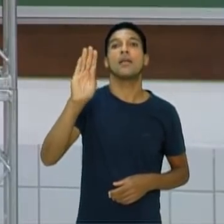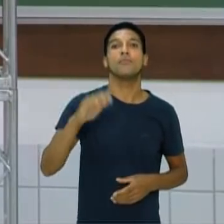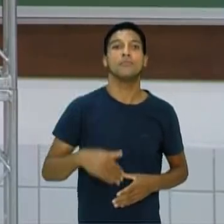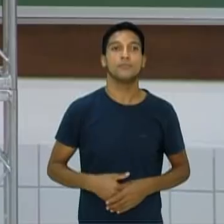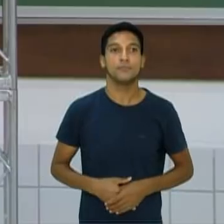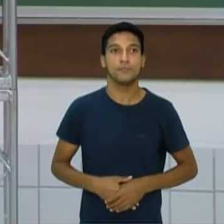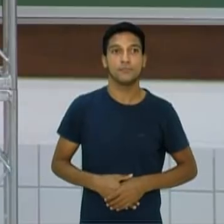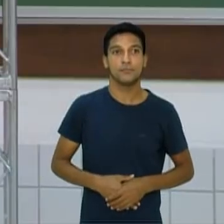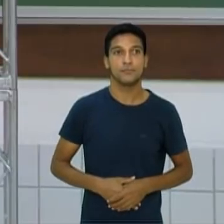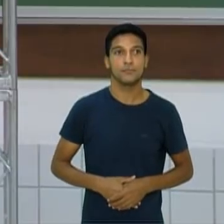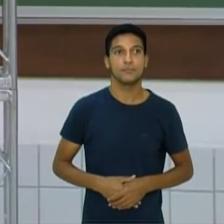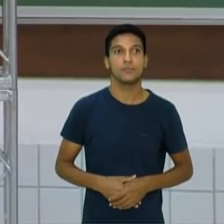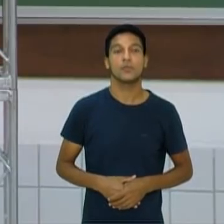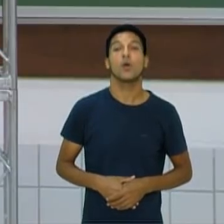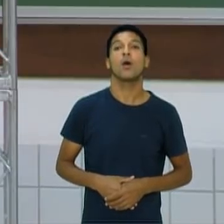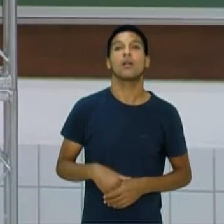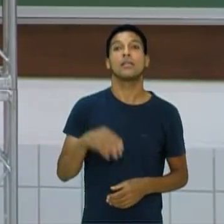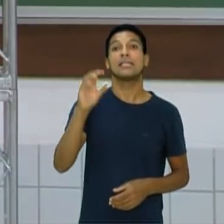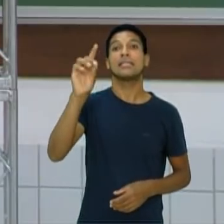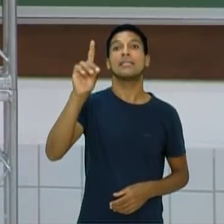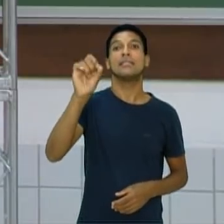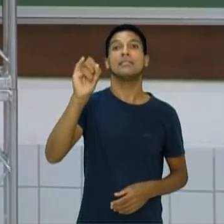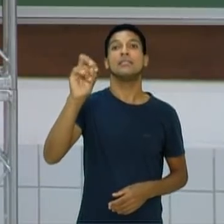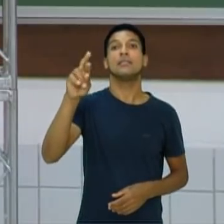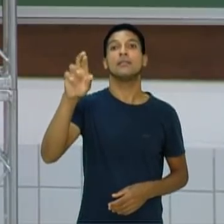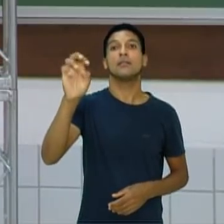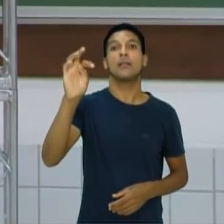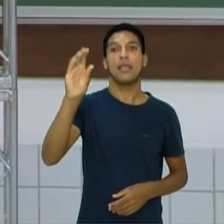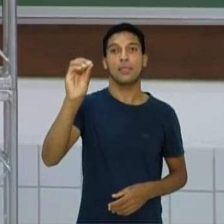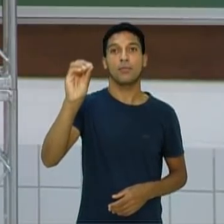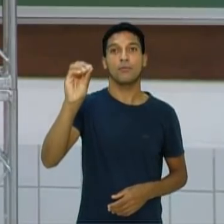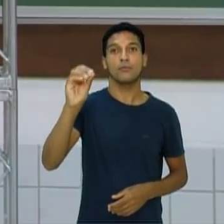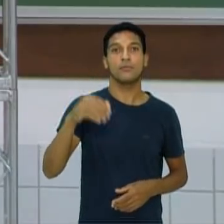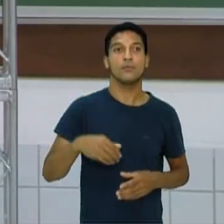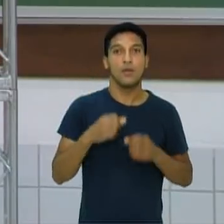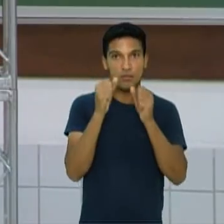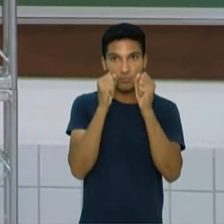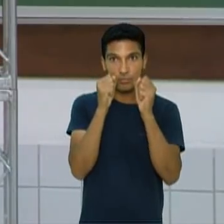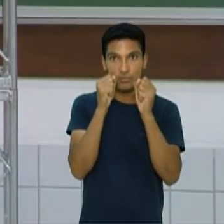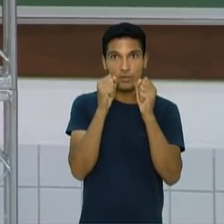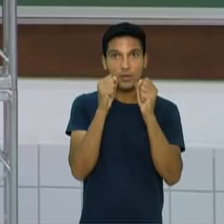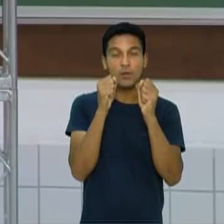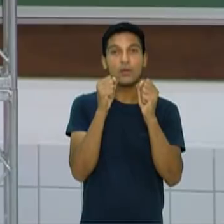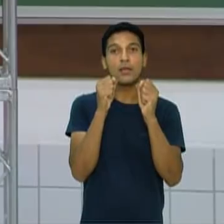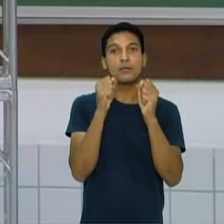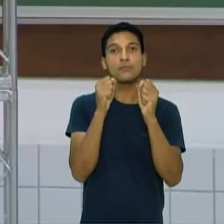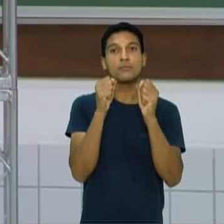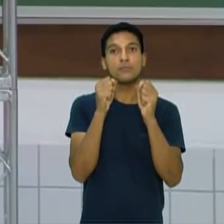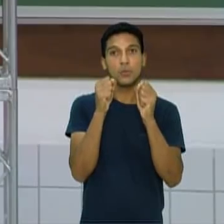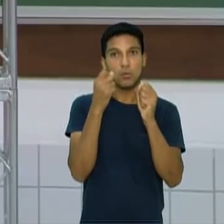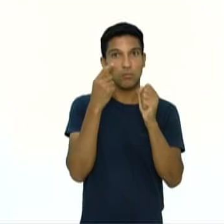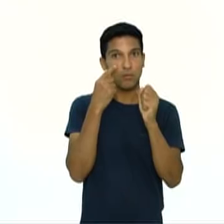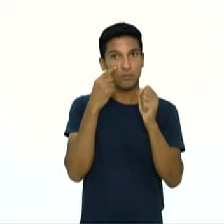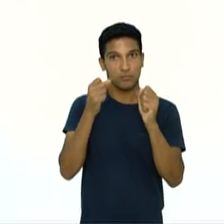Próximo, o direto. Esse já é desferido com a mão de trás da guarda. Por